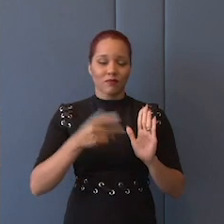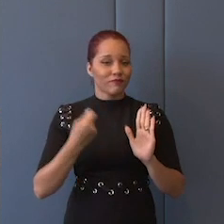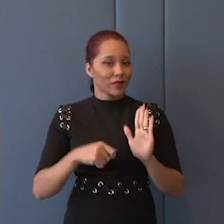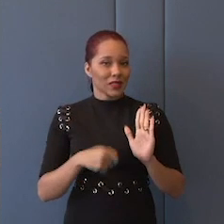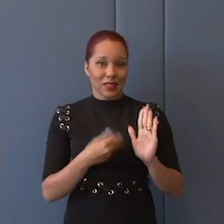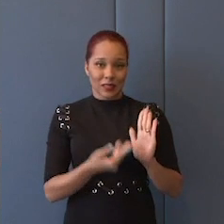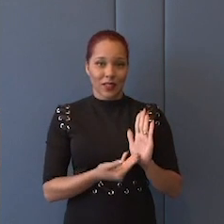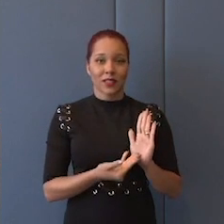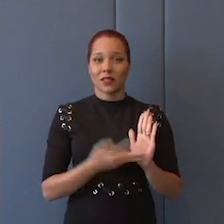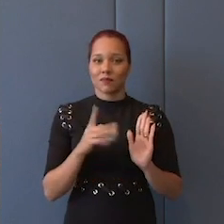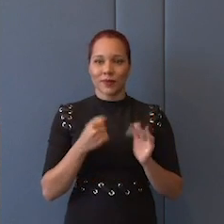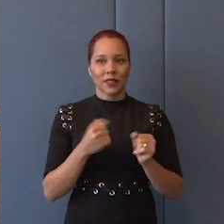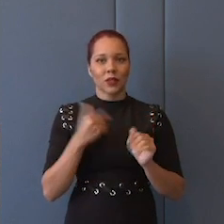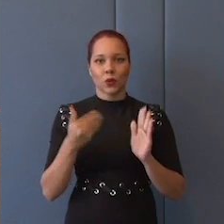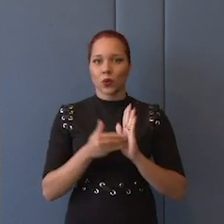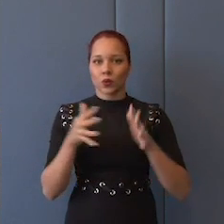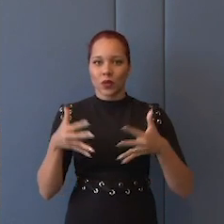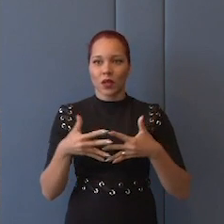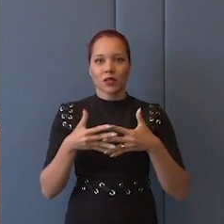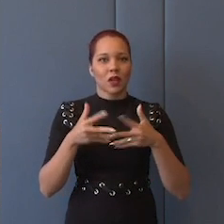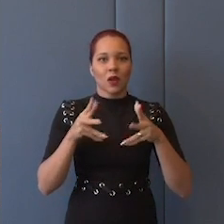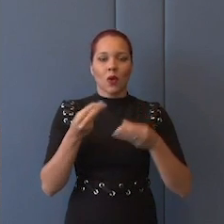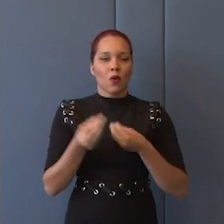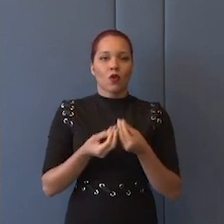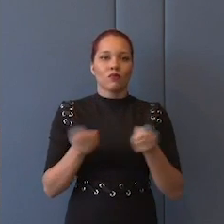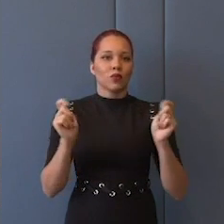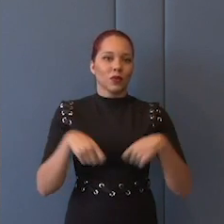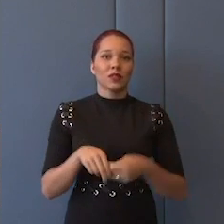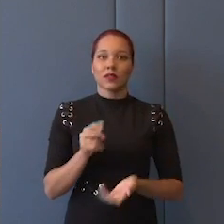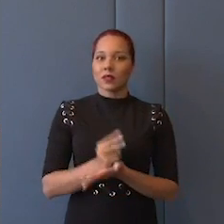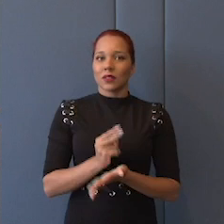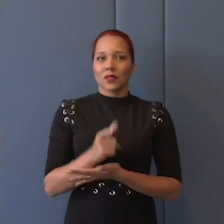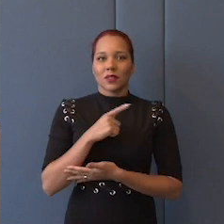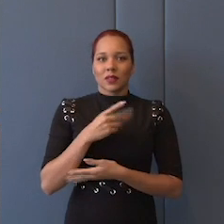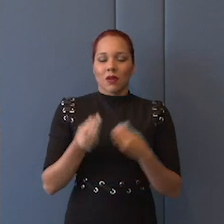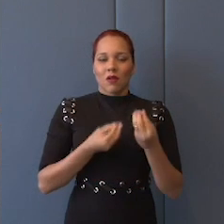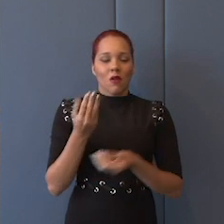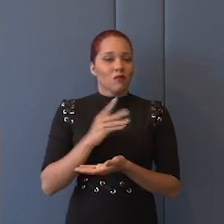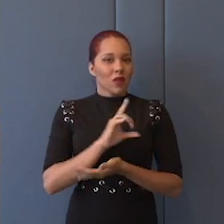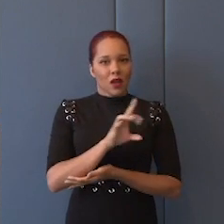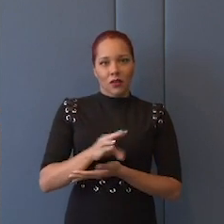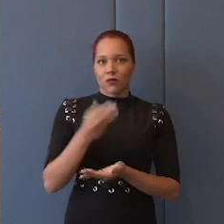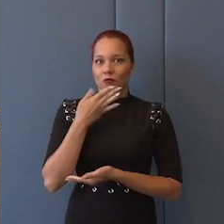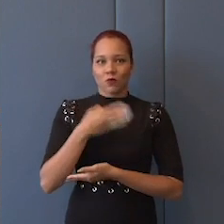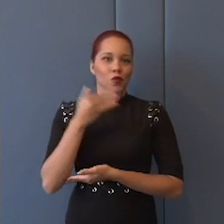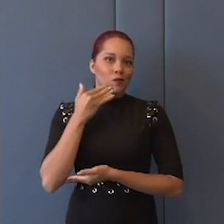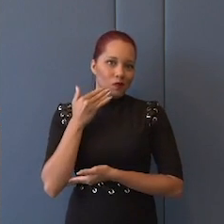encaixadas da maneira que for possível, sempre, portanto, com as imperfeições. Mas